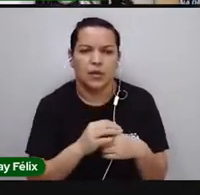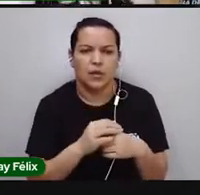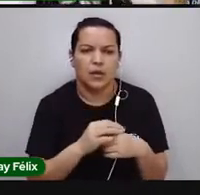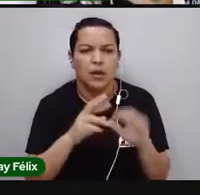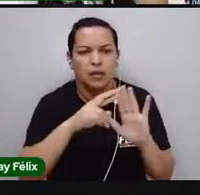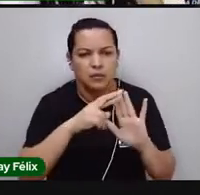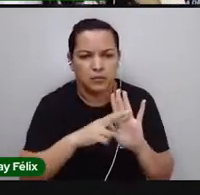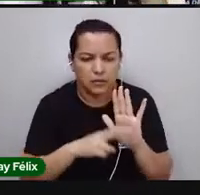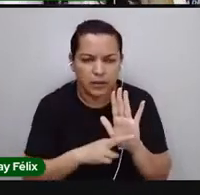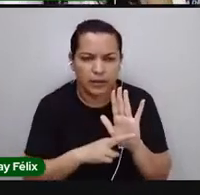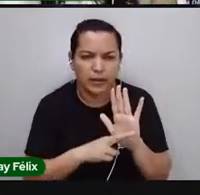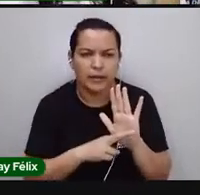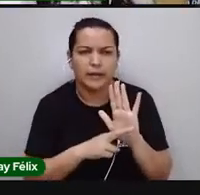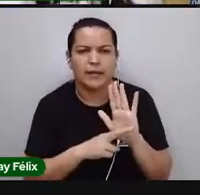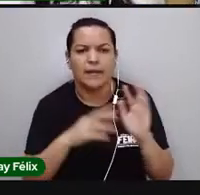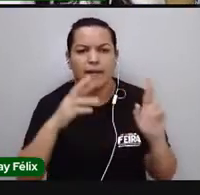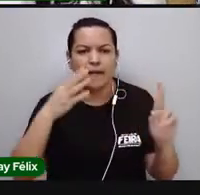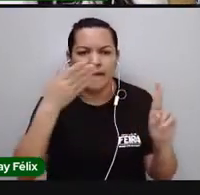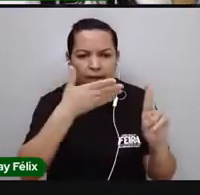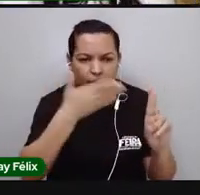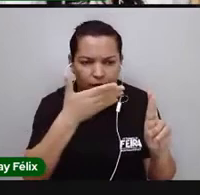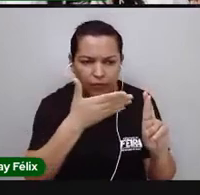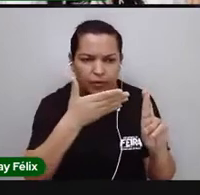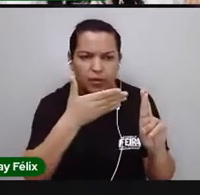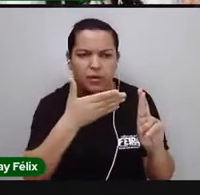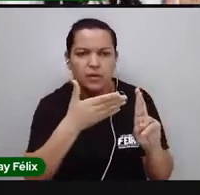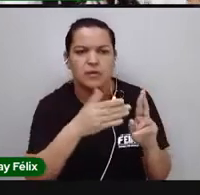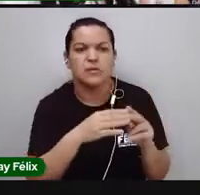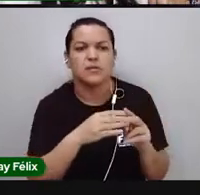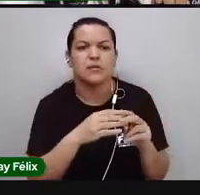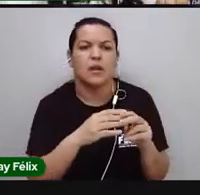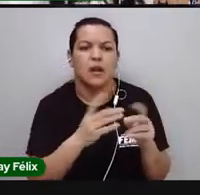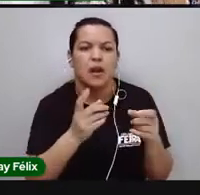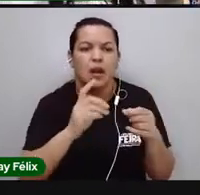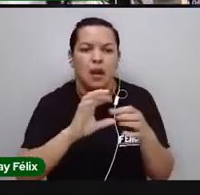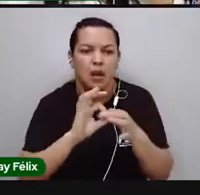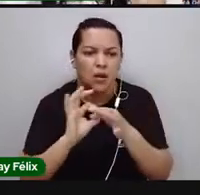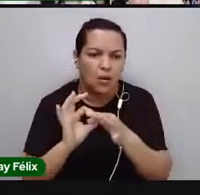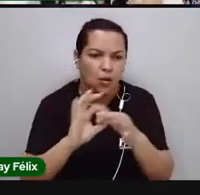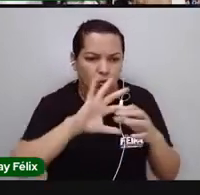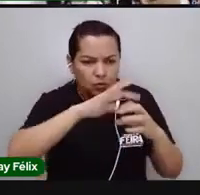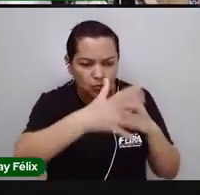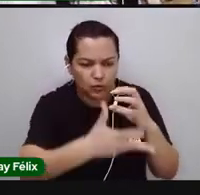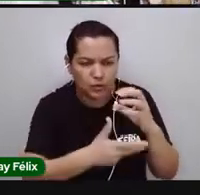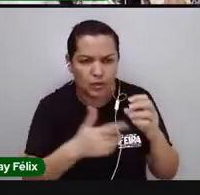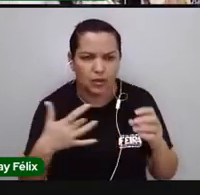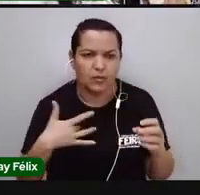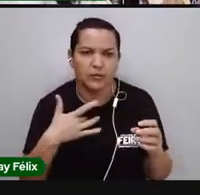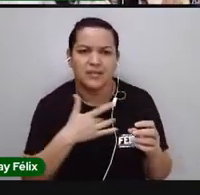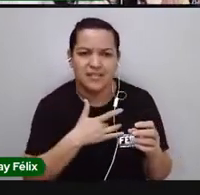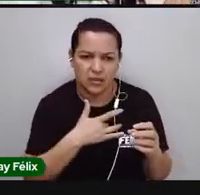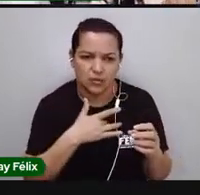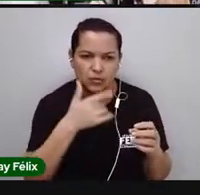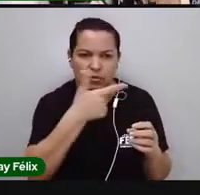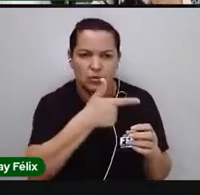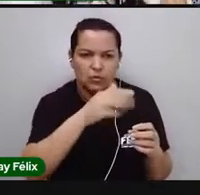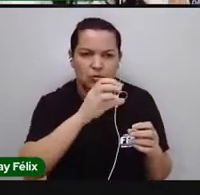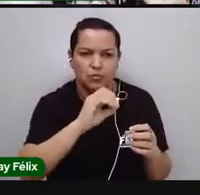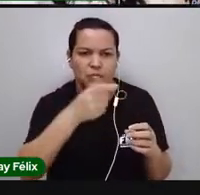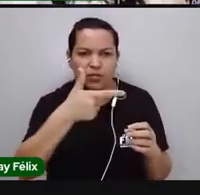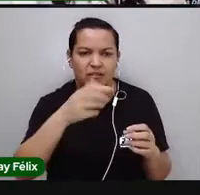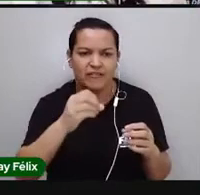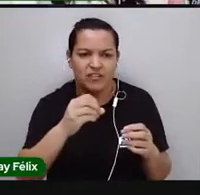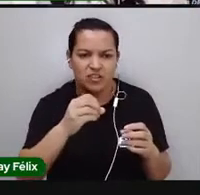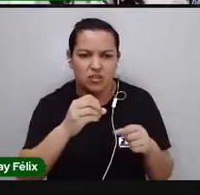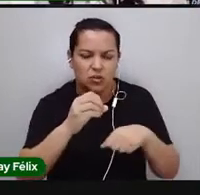as indicações que a Organização Mundial da Saúde faz, quando, por exemplo, ela decretou no ano de 2020, estado de